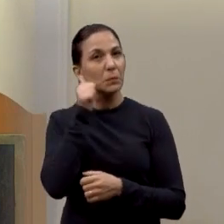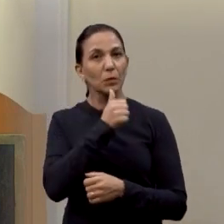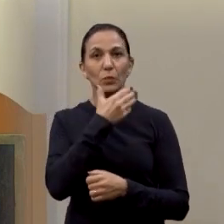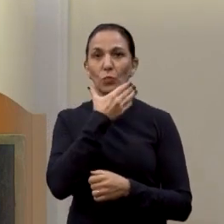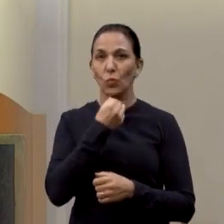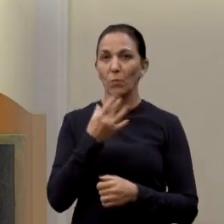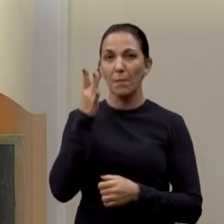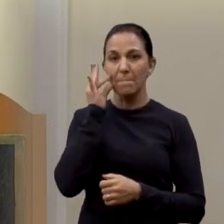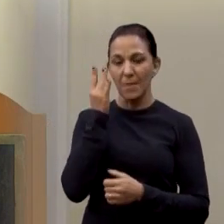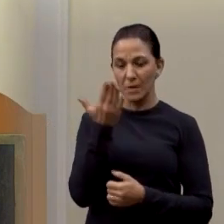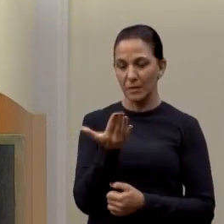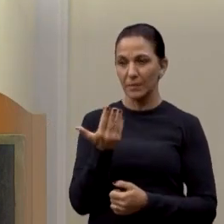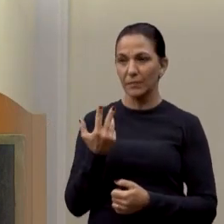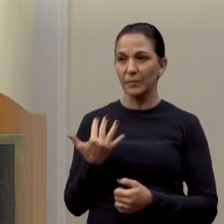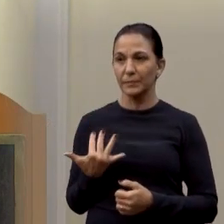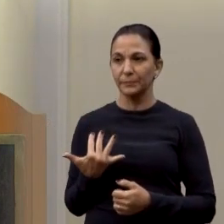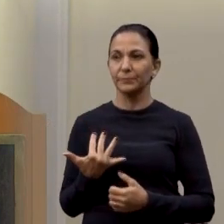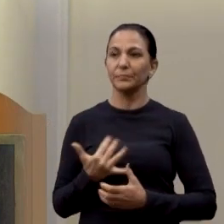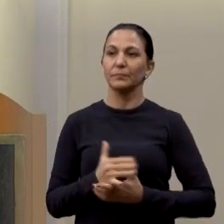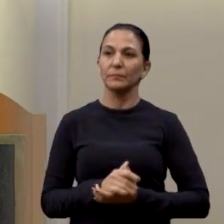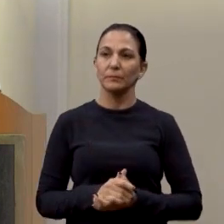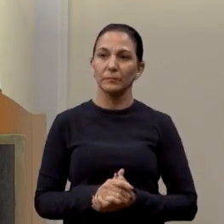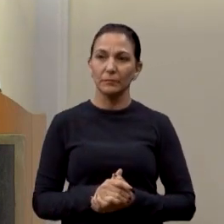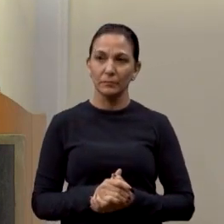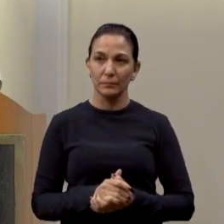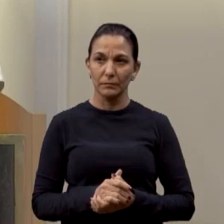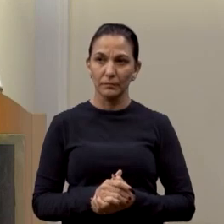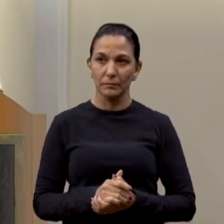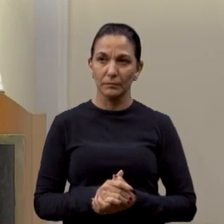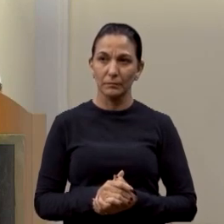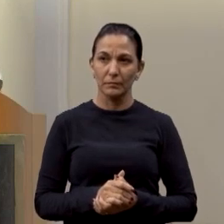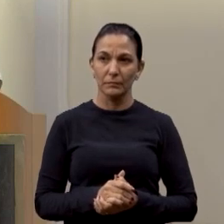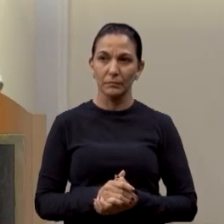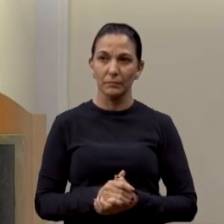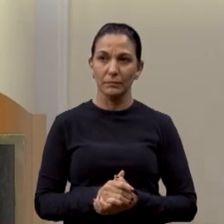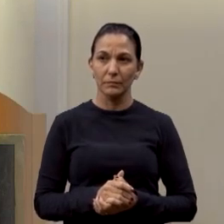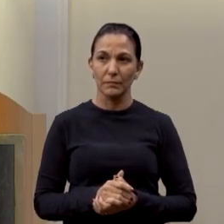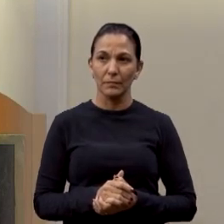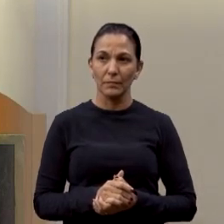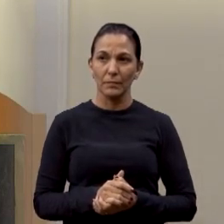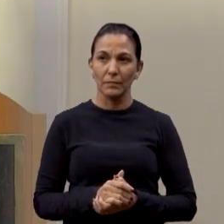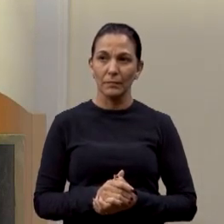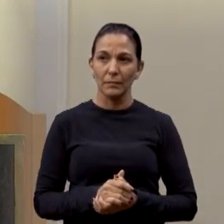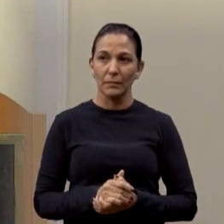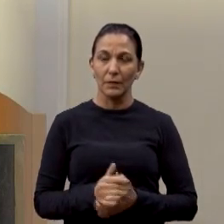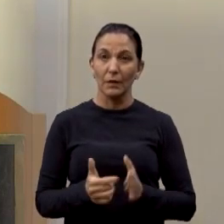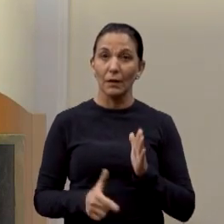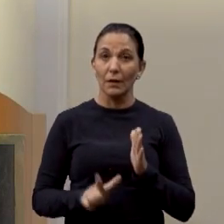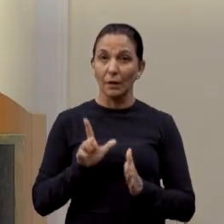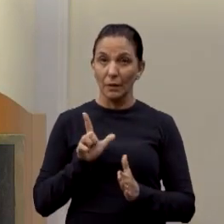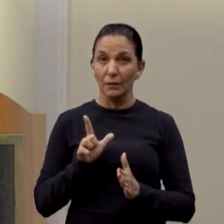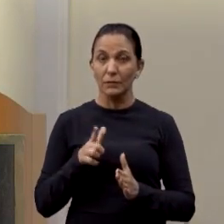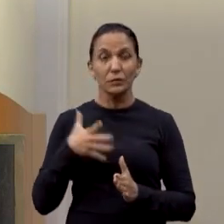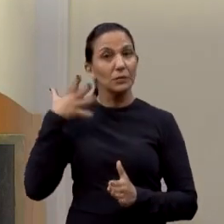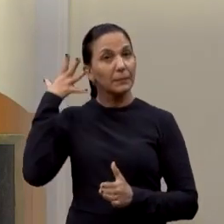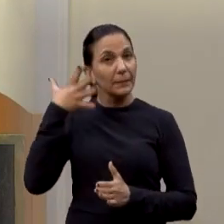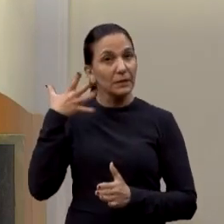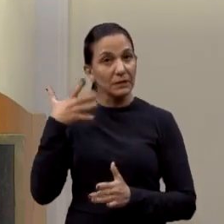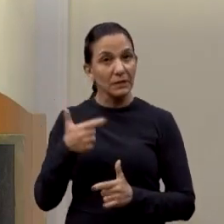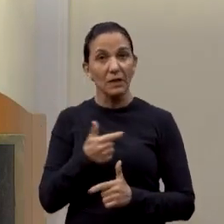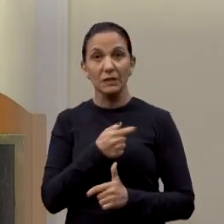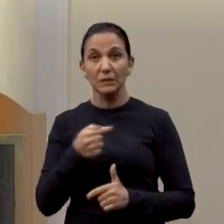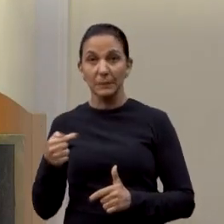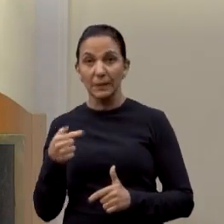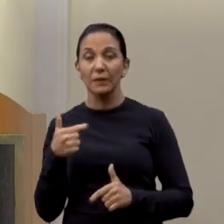presentes. Antes de começar o meu balanço da semana, eu só quero colocar, acho que o